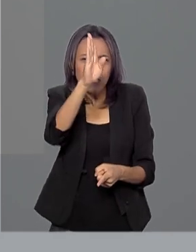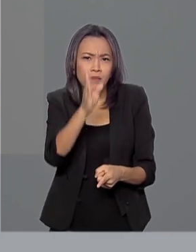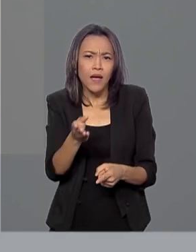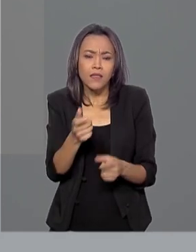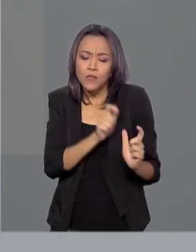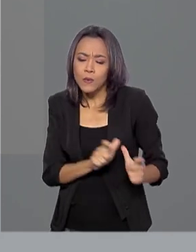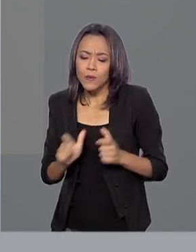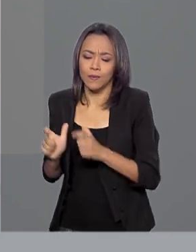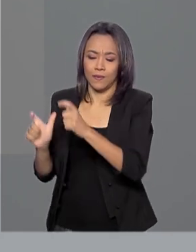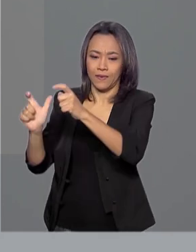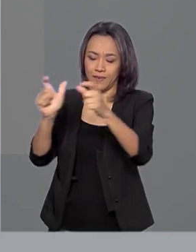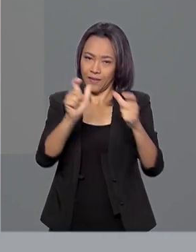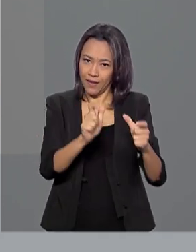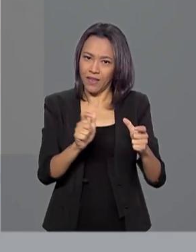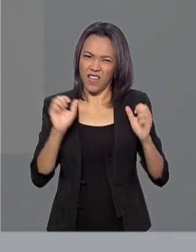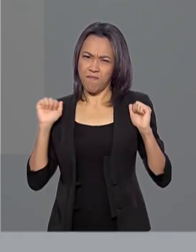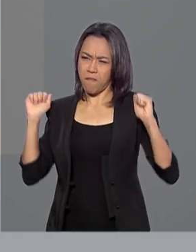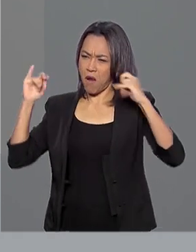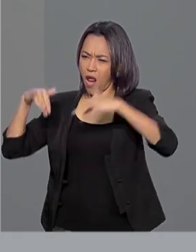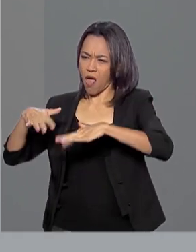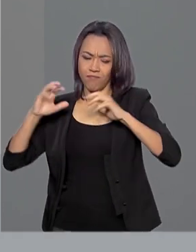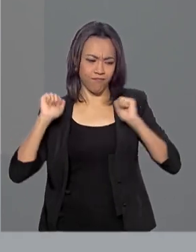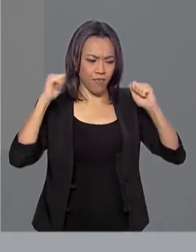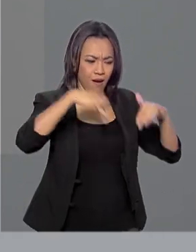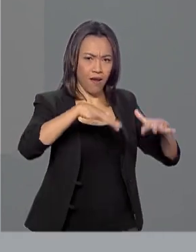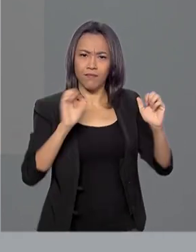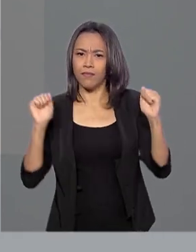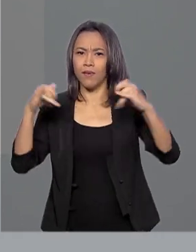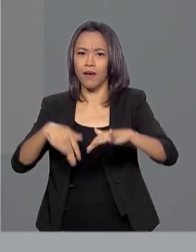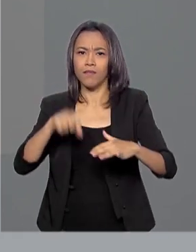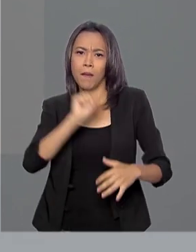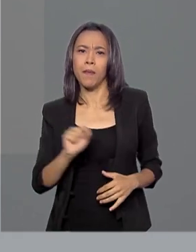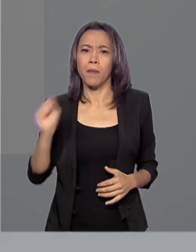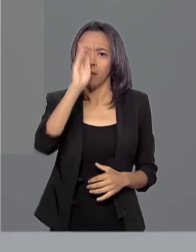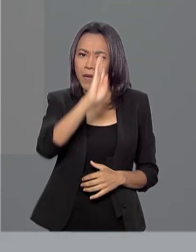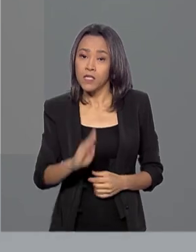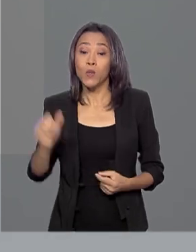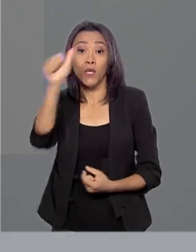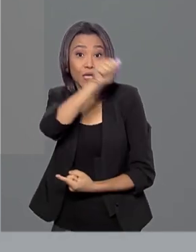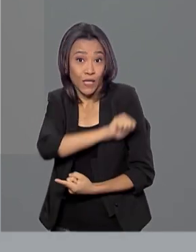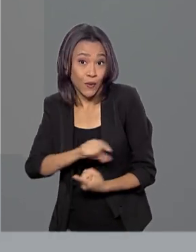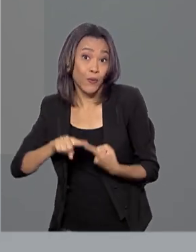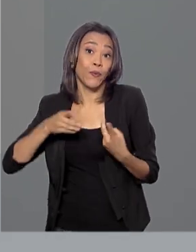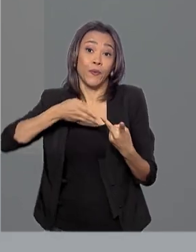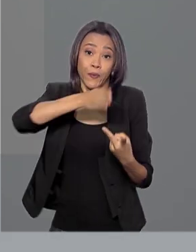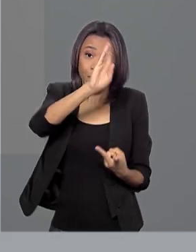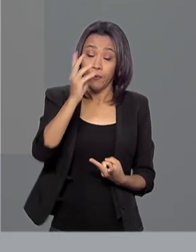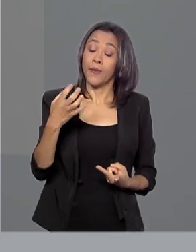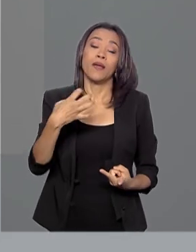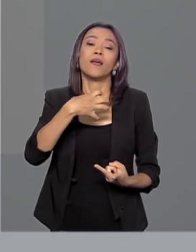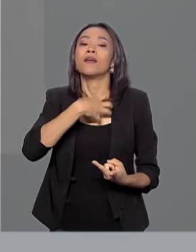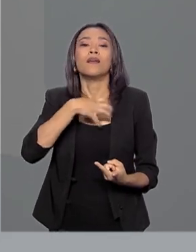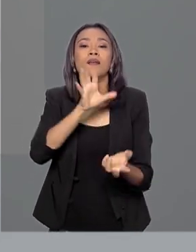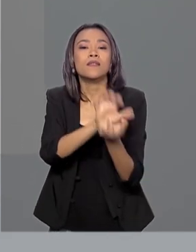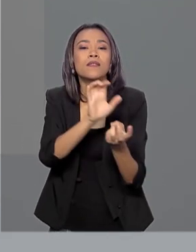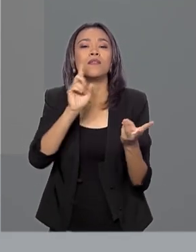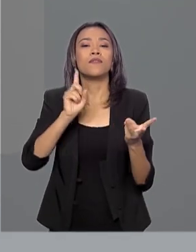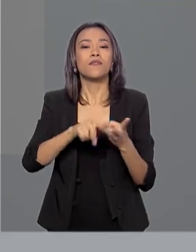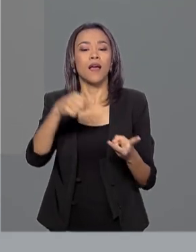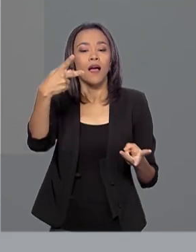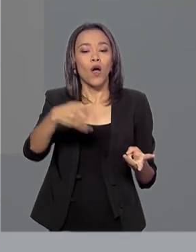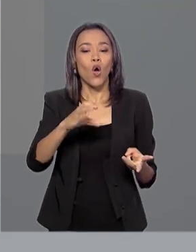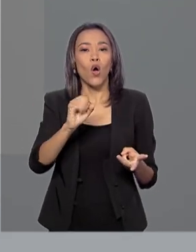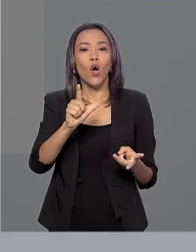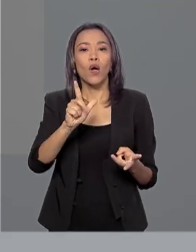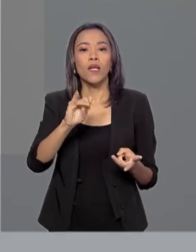localidades de concentração de foliões do Brasil. Estivemos no Rio de Janeiro, em Recife, em Olinda, aqui agora em